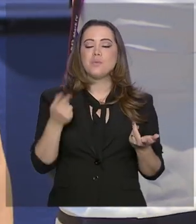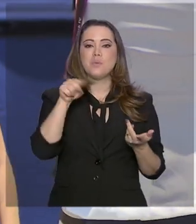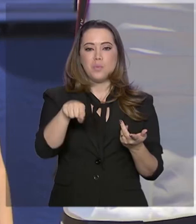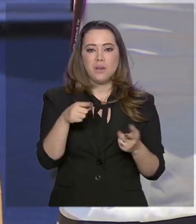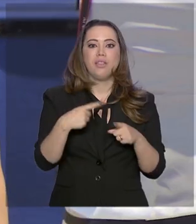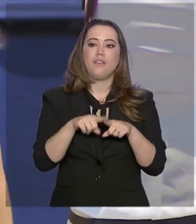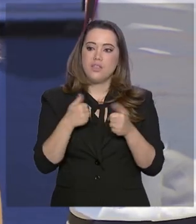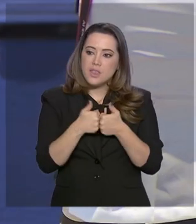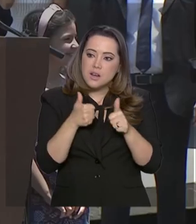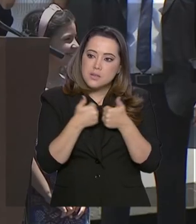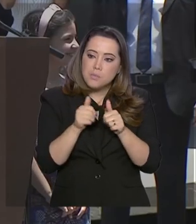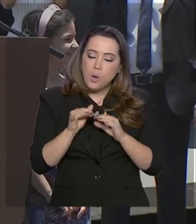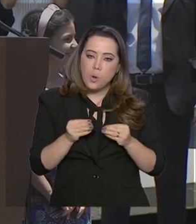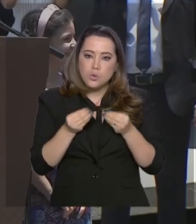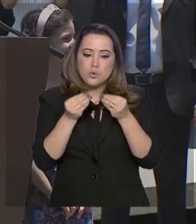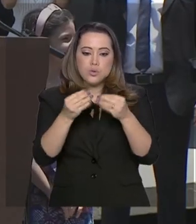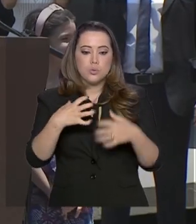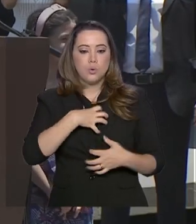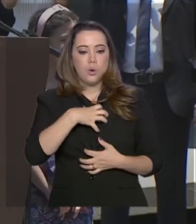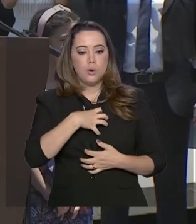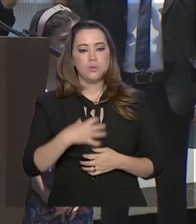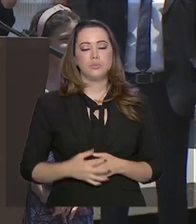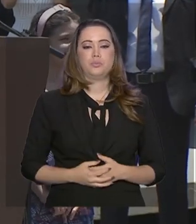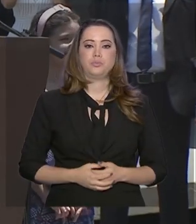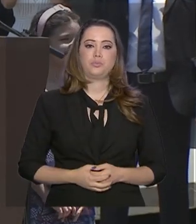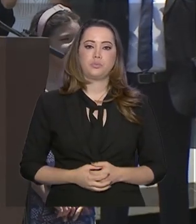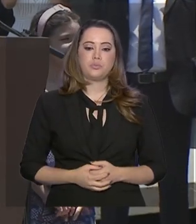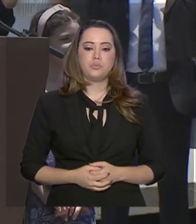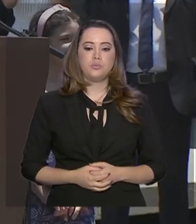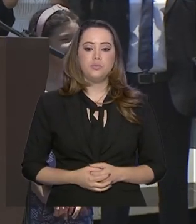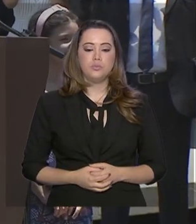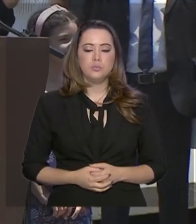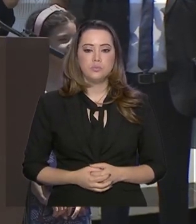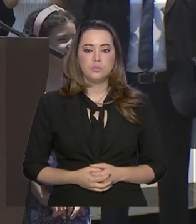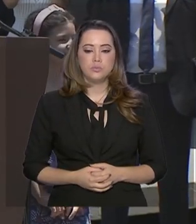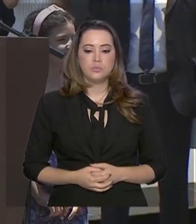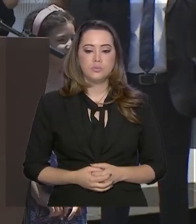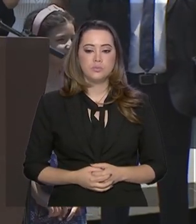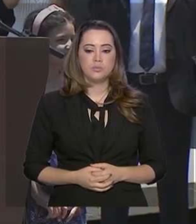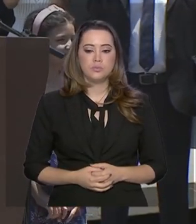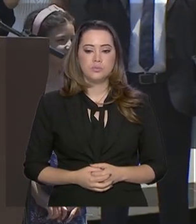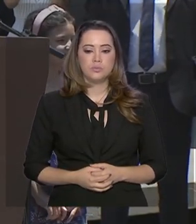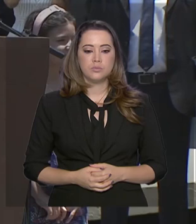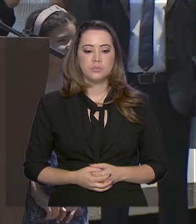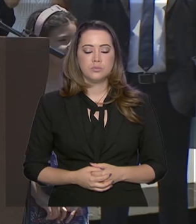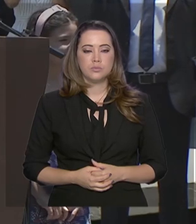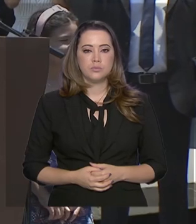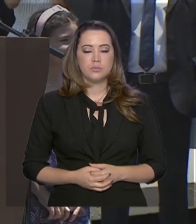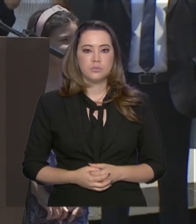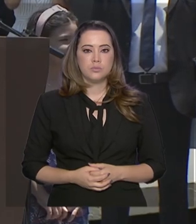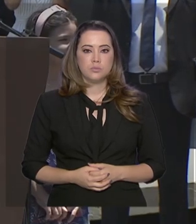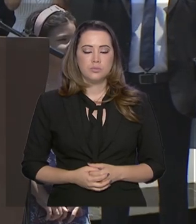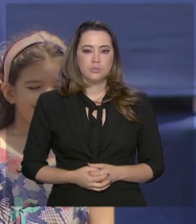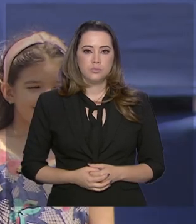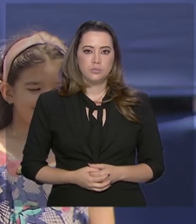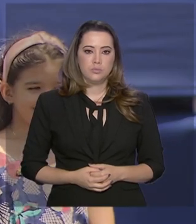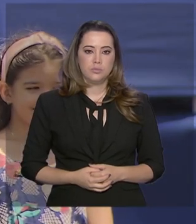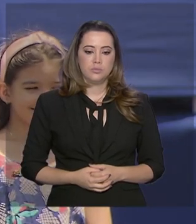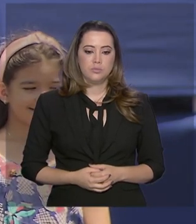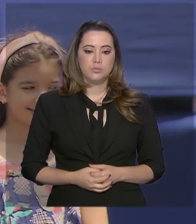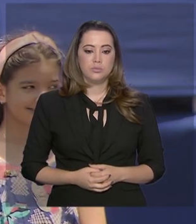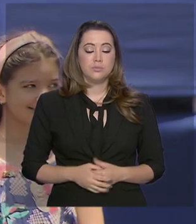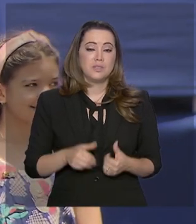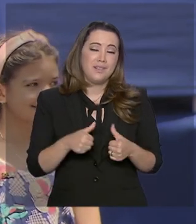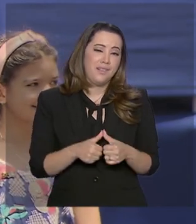transporte do órgão. O que nós mais queremos, juntos, é trazer felicidade para o nosso povo. Fica